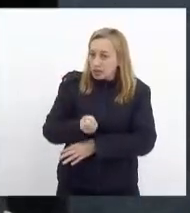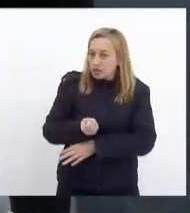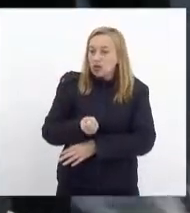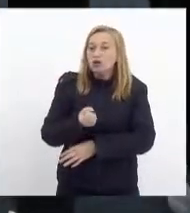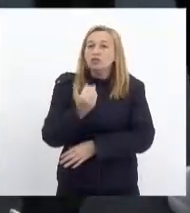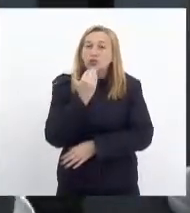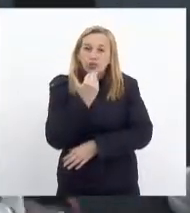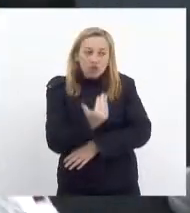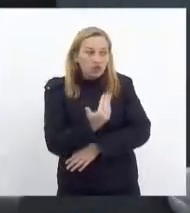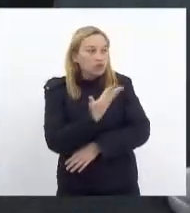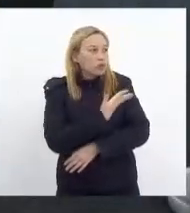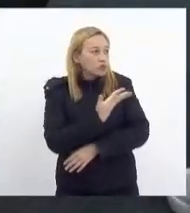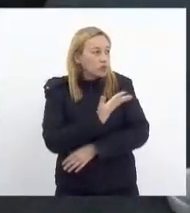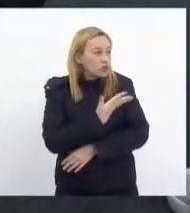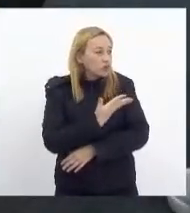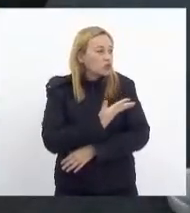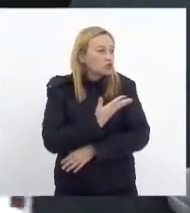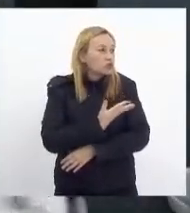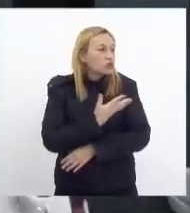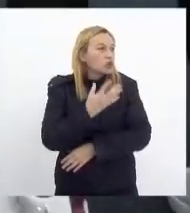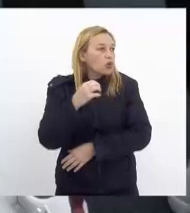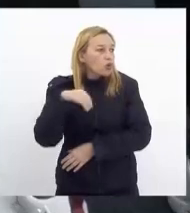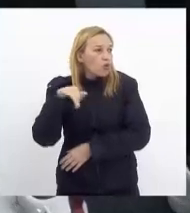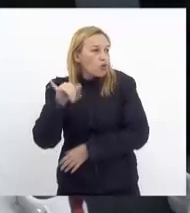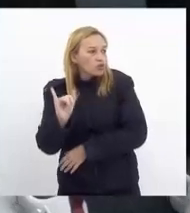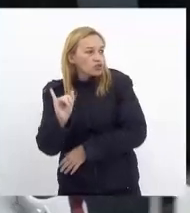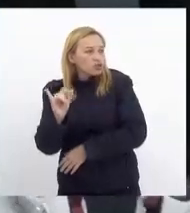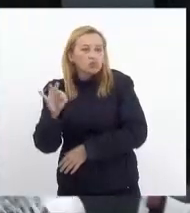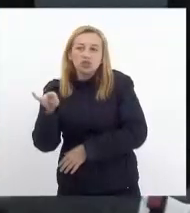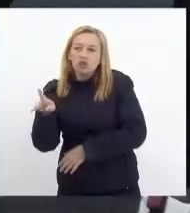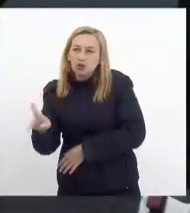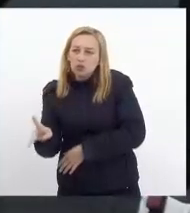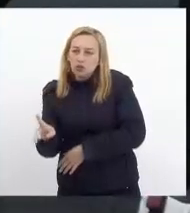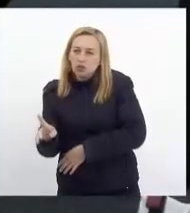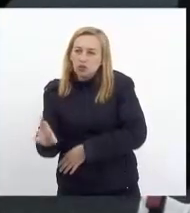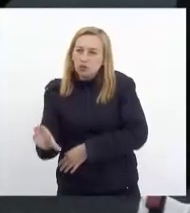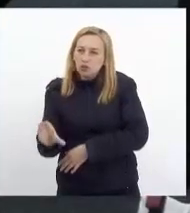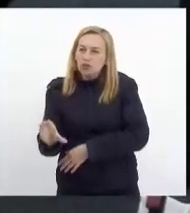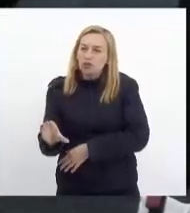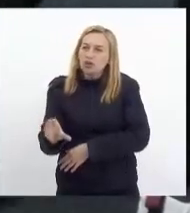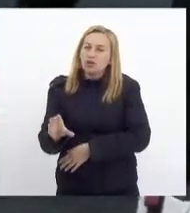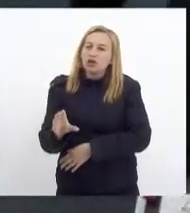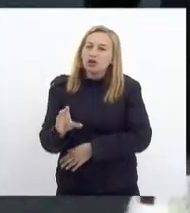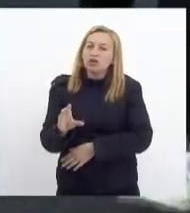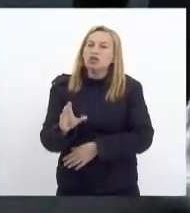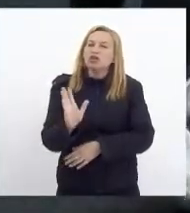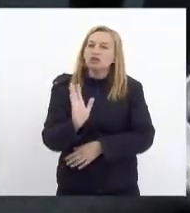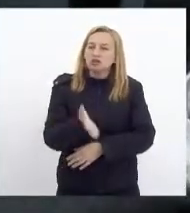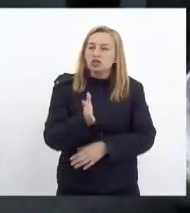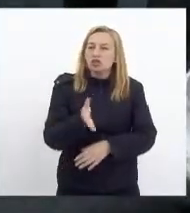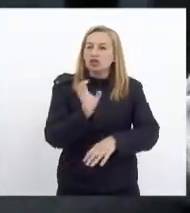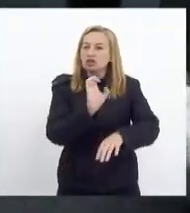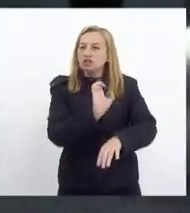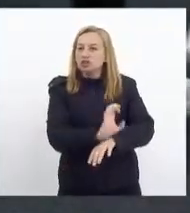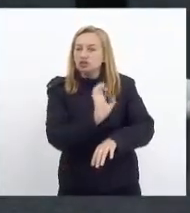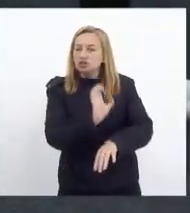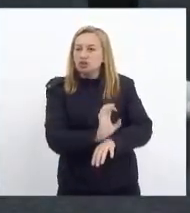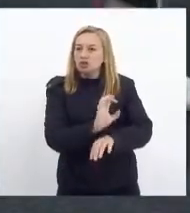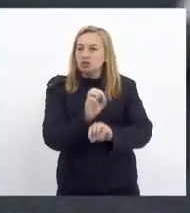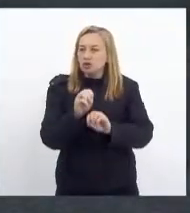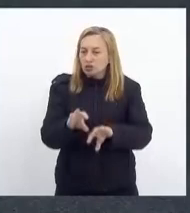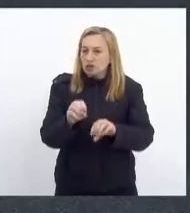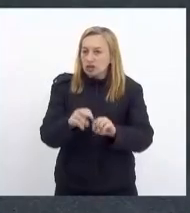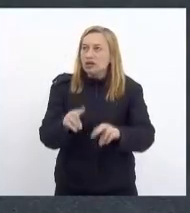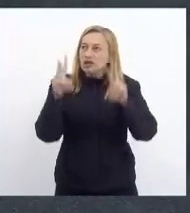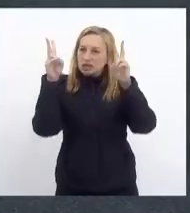nosso querido amigo deputado Conte Bittencourt e então o secretário estadual de Educação trouxe esse tema e também